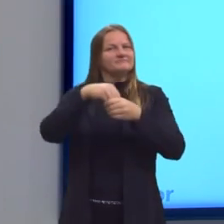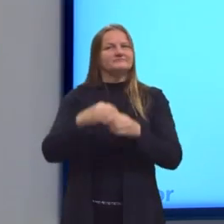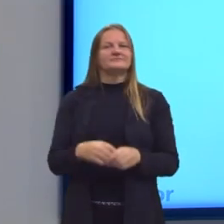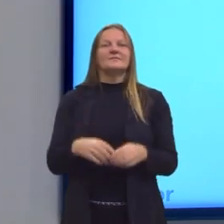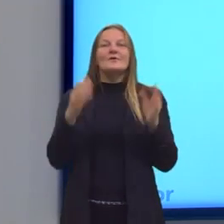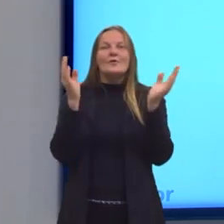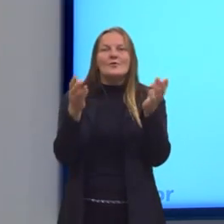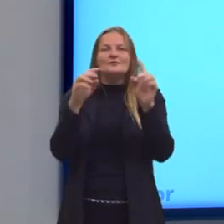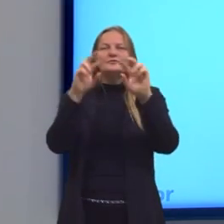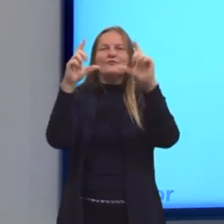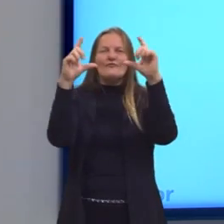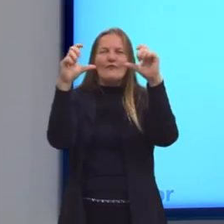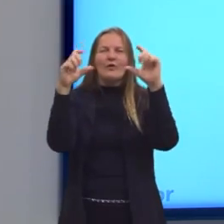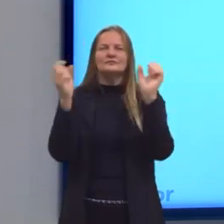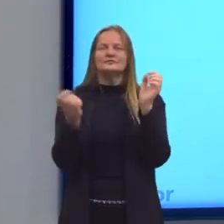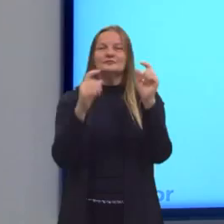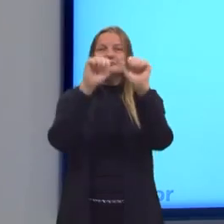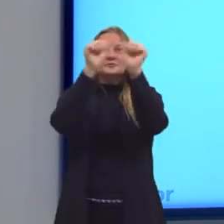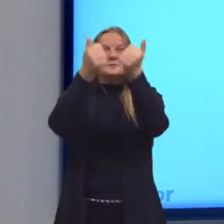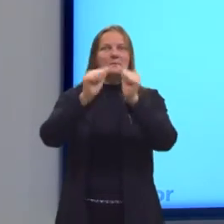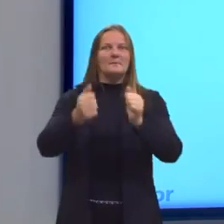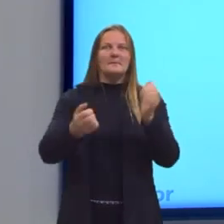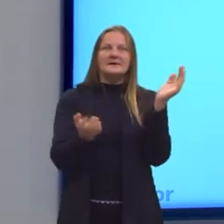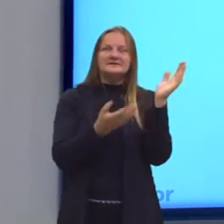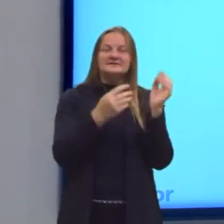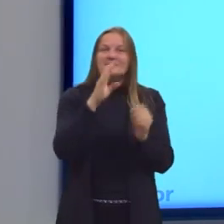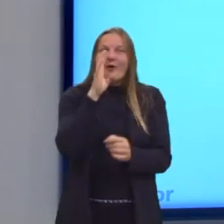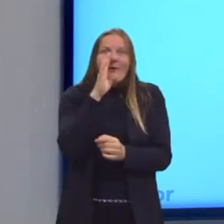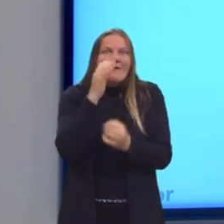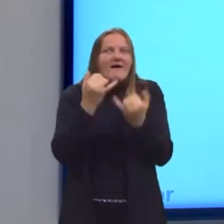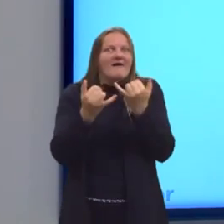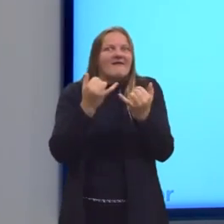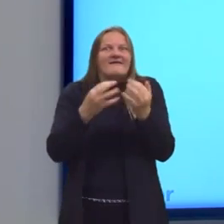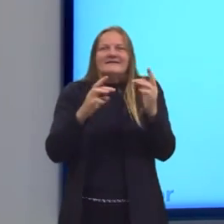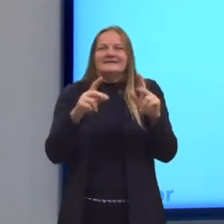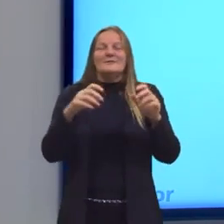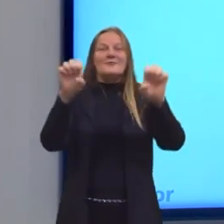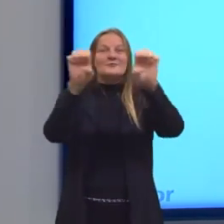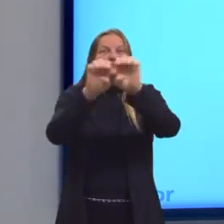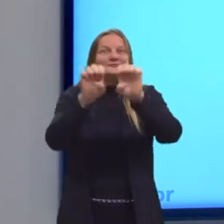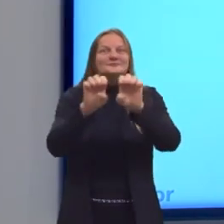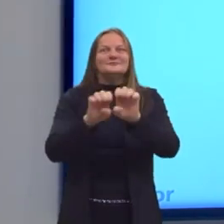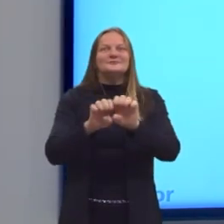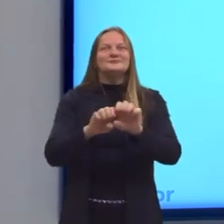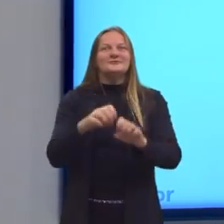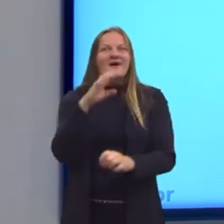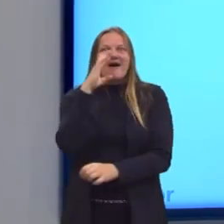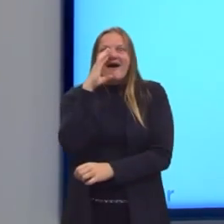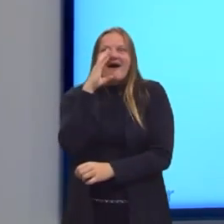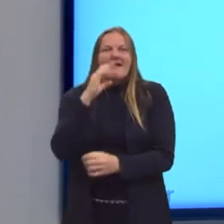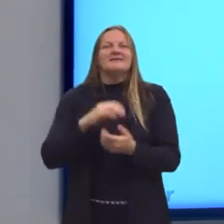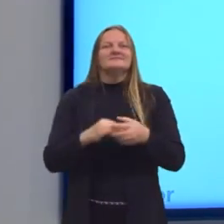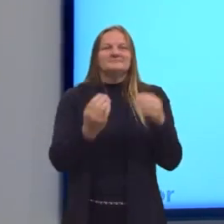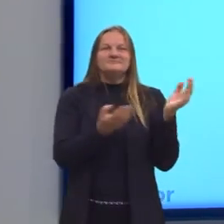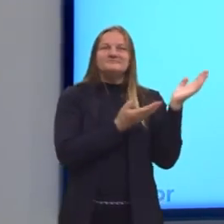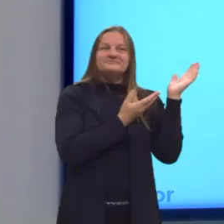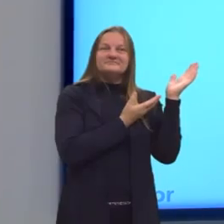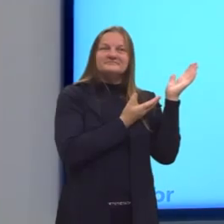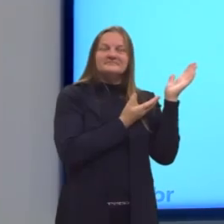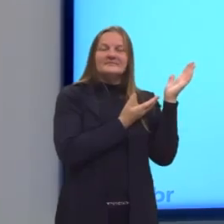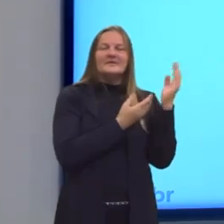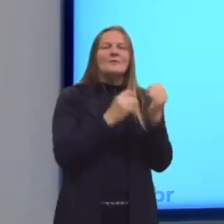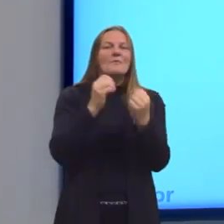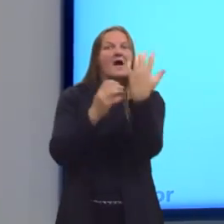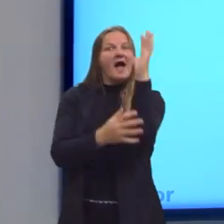Eu trouxe para vocês algumas imagens para a gente analisar essa estrutura dos fractais. Aqui nós temos, então, os